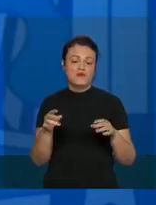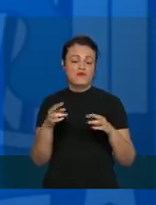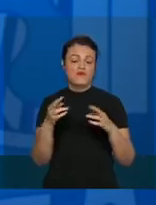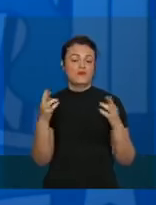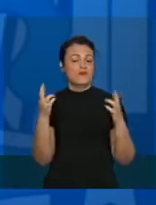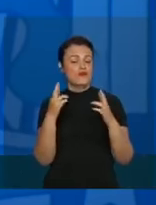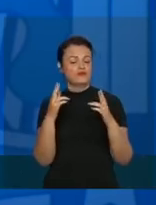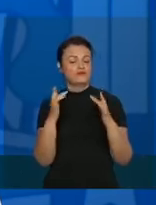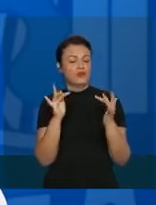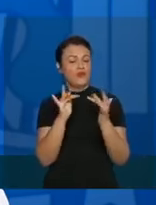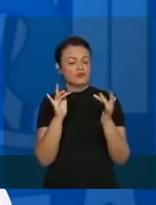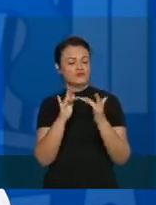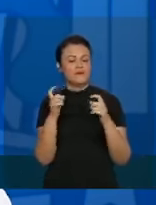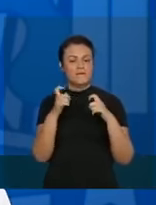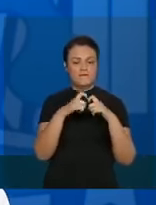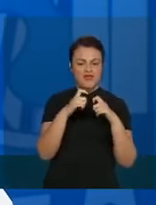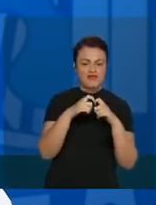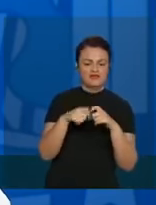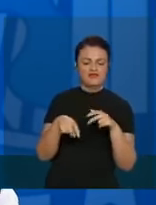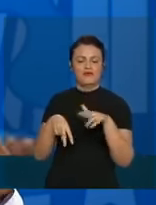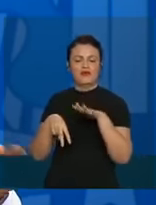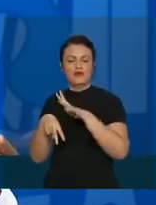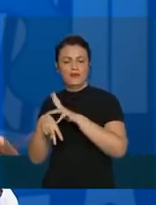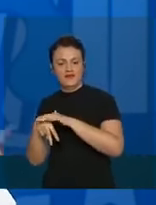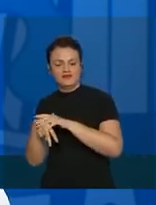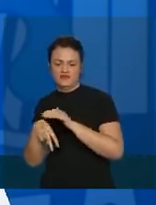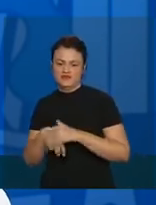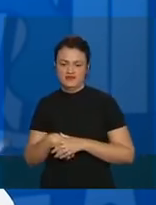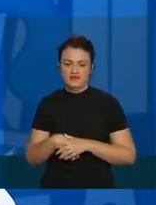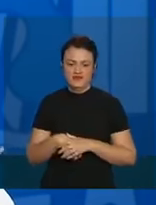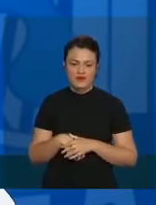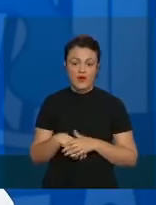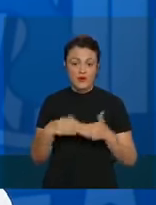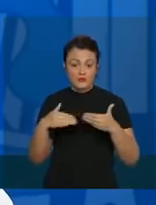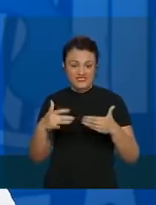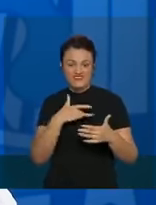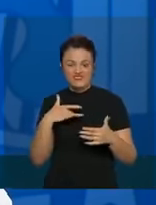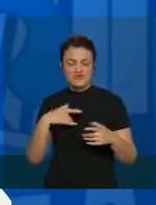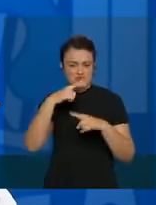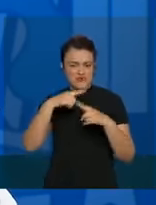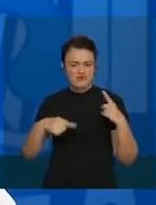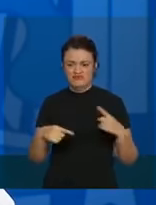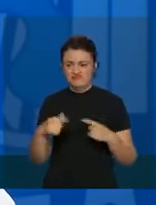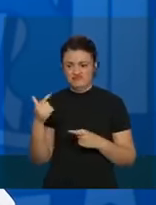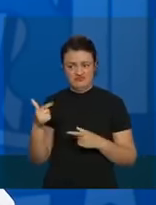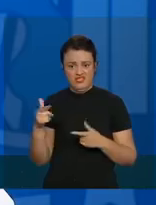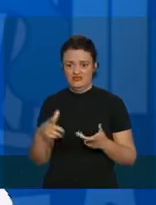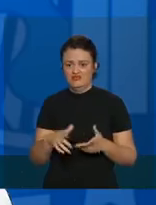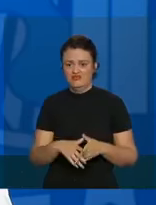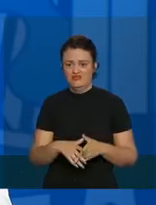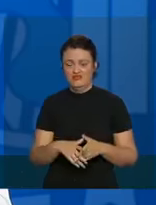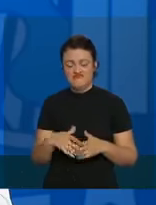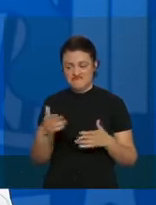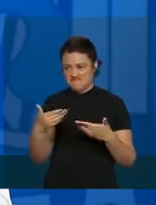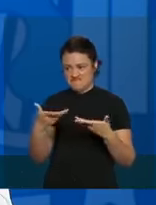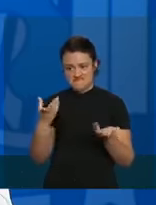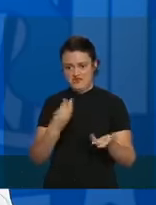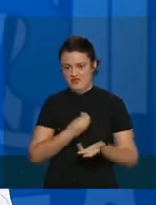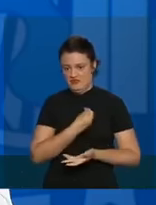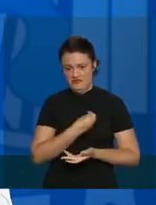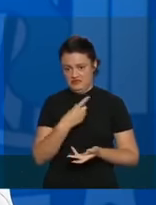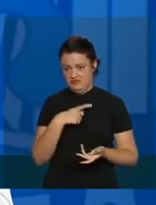-paciente. O Ministério da Saúde nunca tirou isso da prateleira de ninguém, está um arsenal lá. Agora,